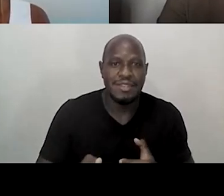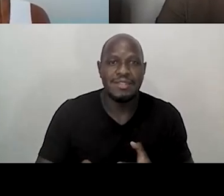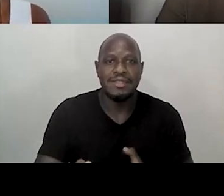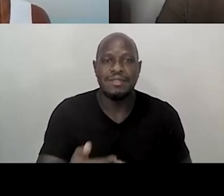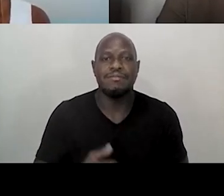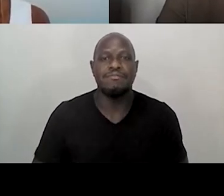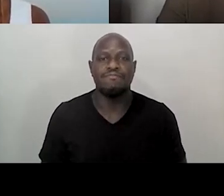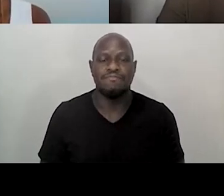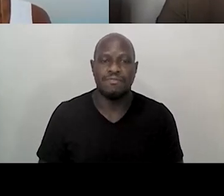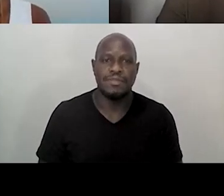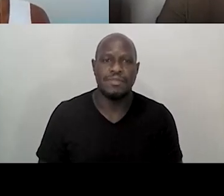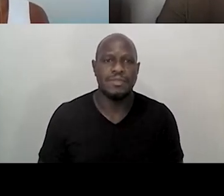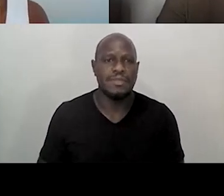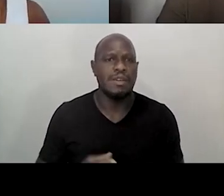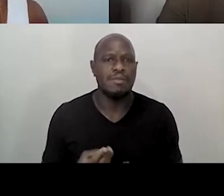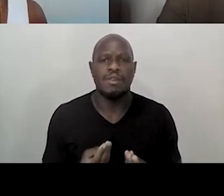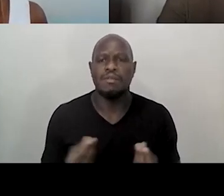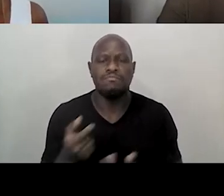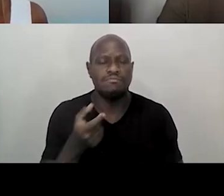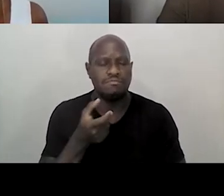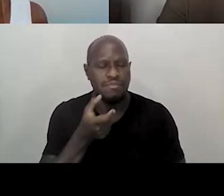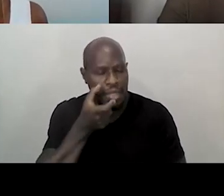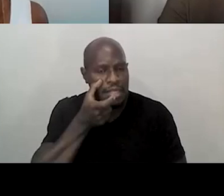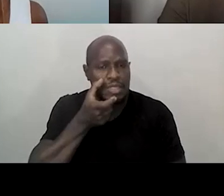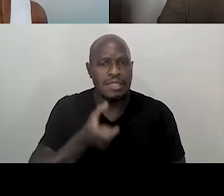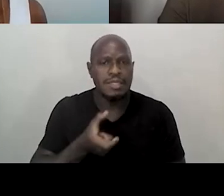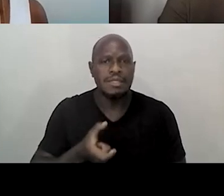Que é uma coisa bem interessante também, né?